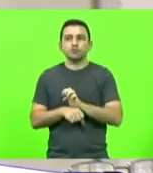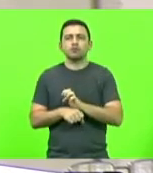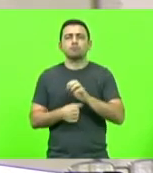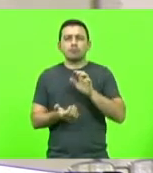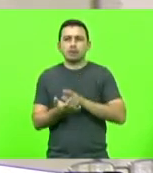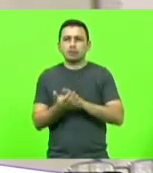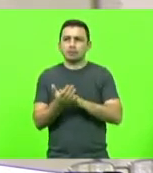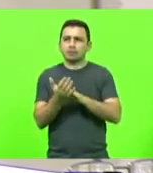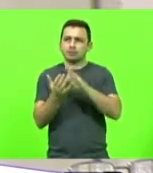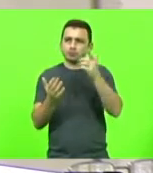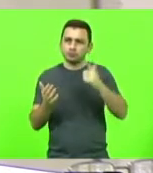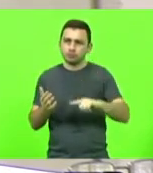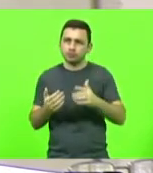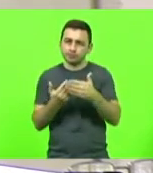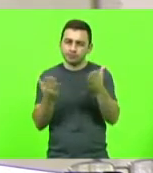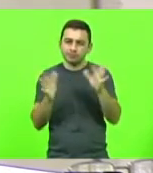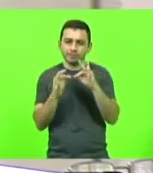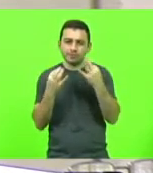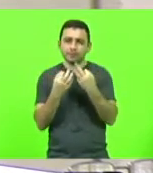vez, e parabéns aos familiares.